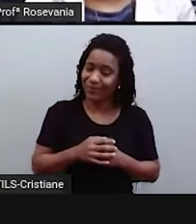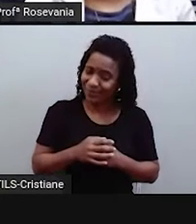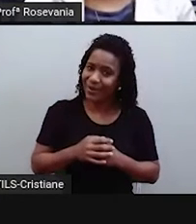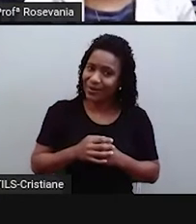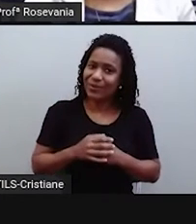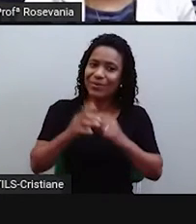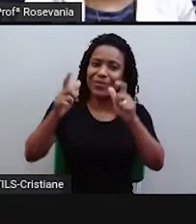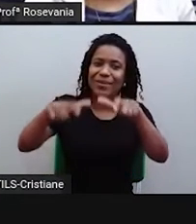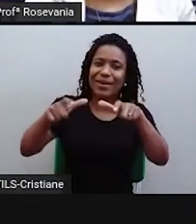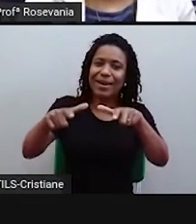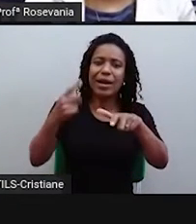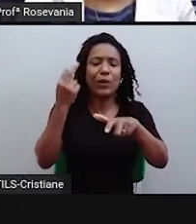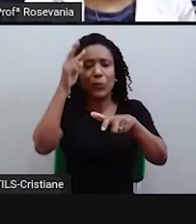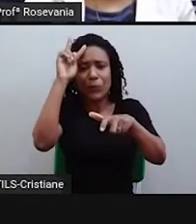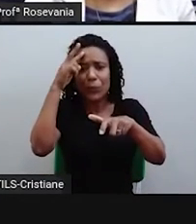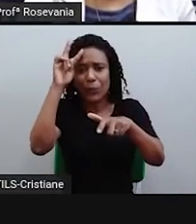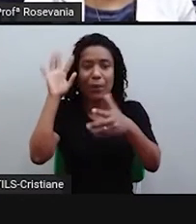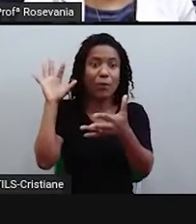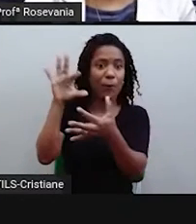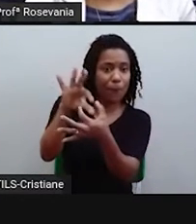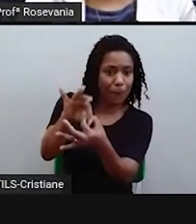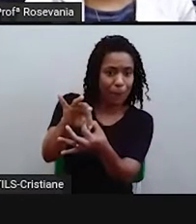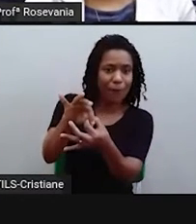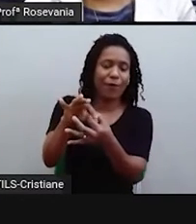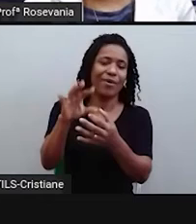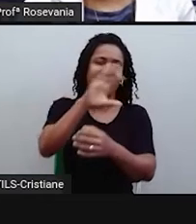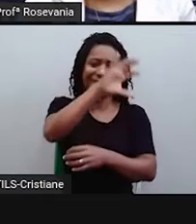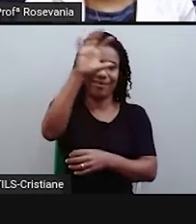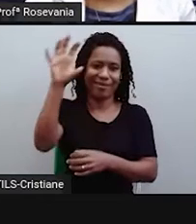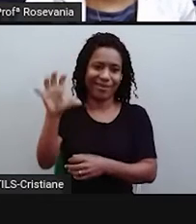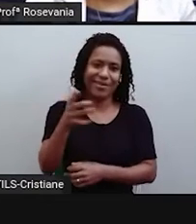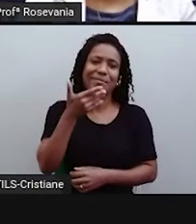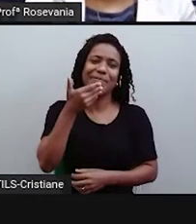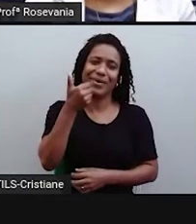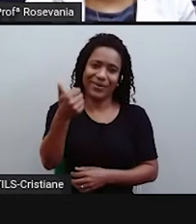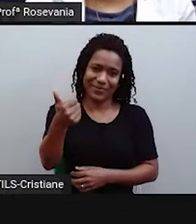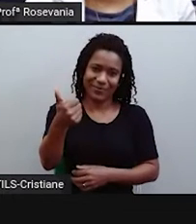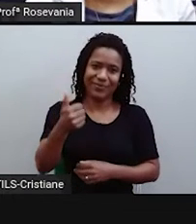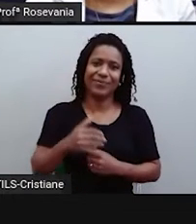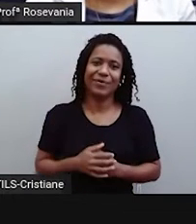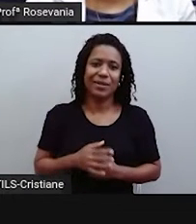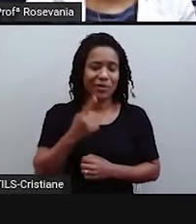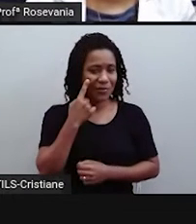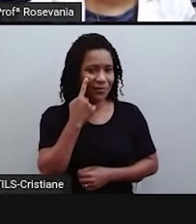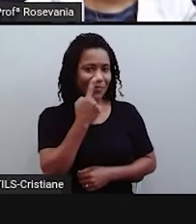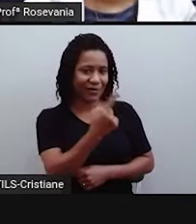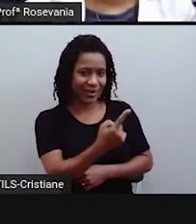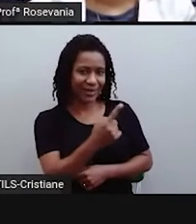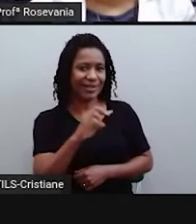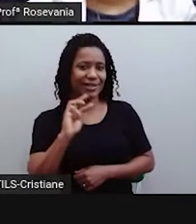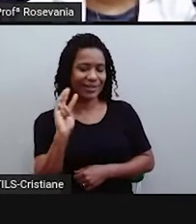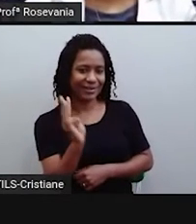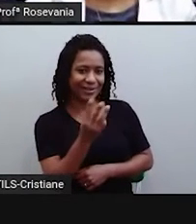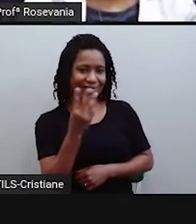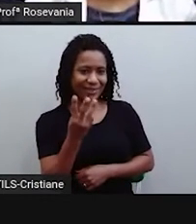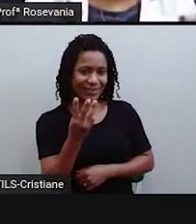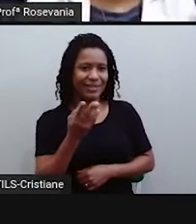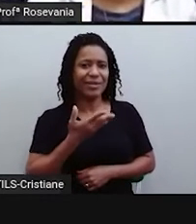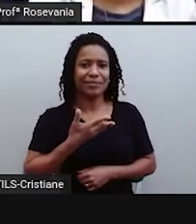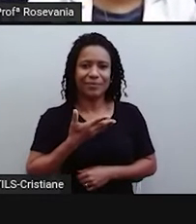daquele campo, quando a gente regionaliza. Aí, coloquei um diálogozinho aqui, né, entre os amigos, para vocês, que ele diz assim,